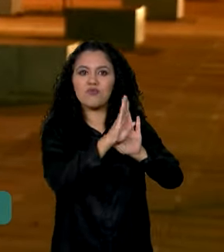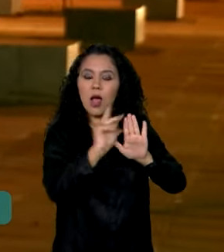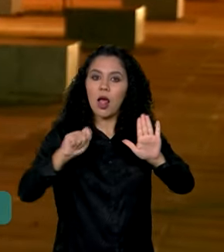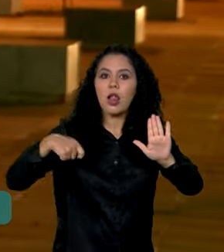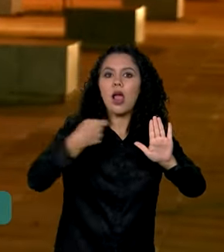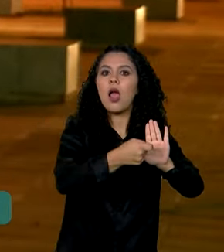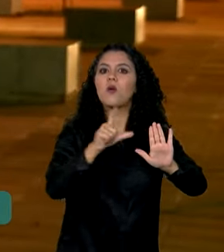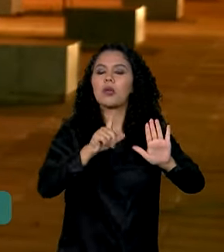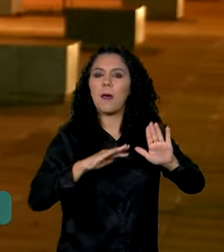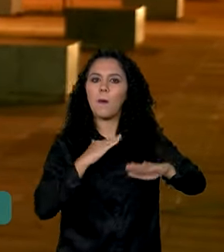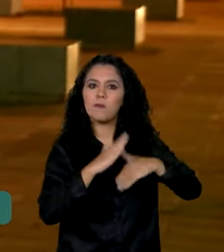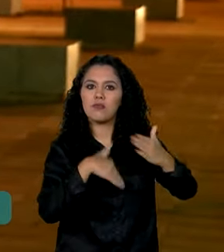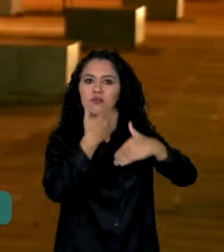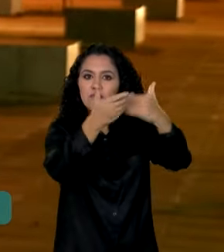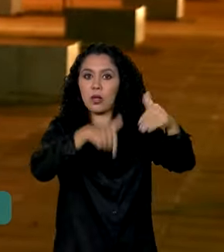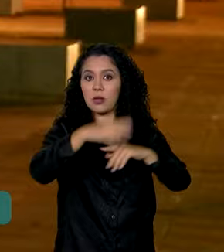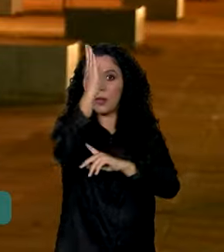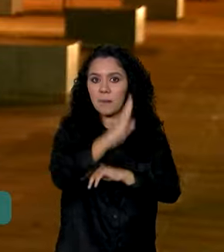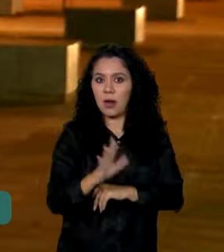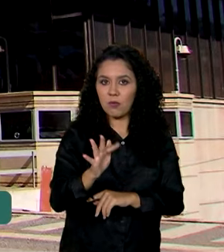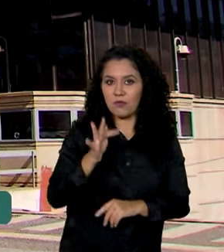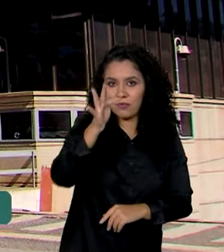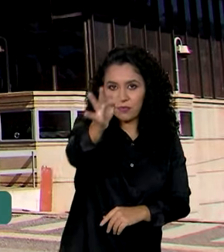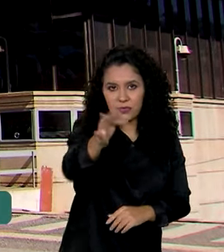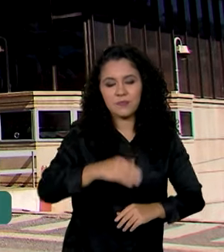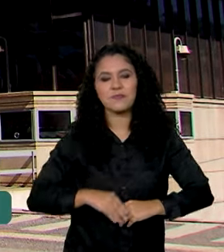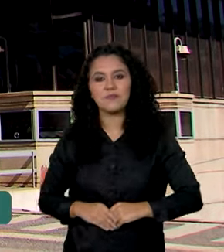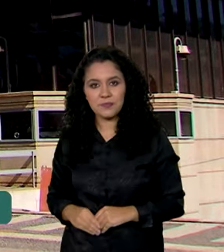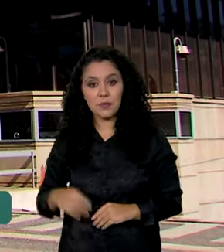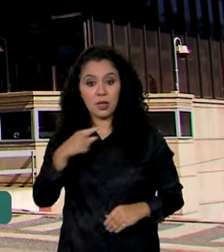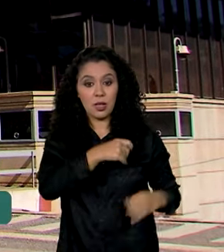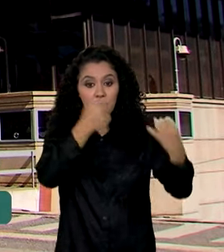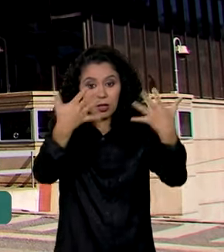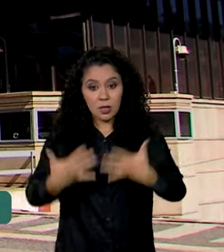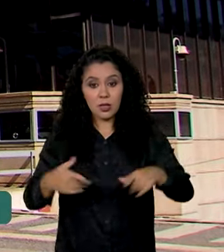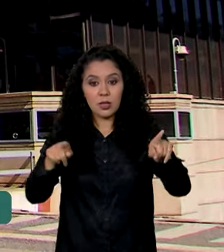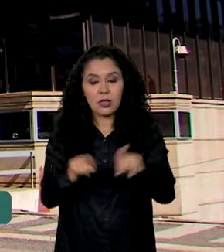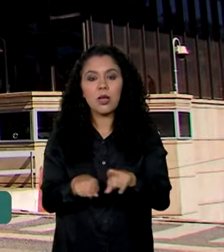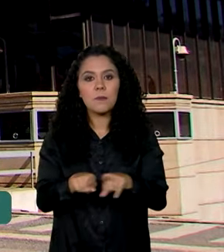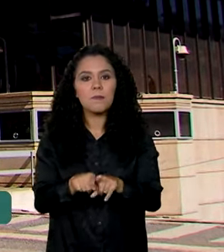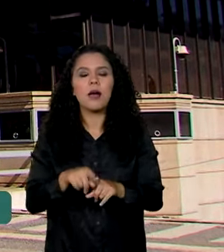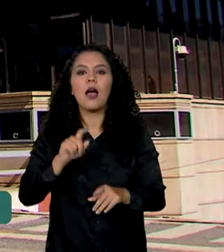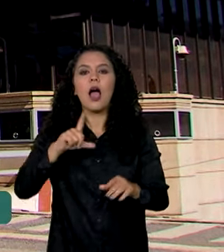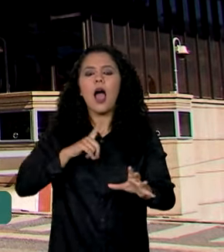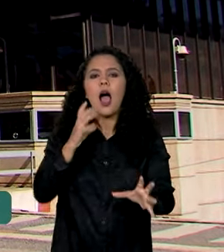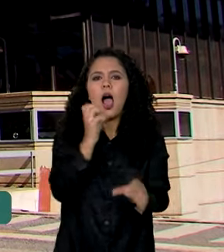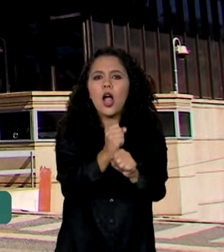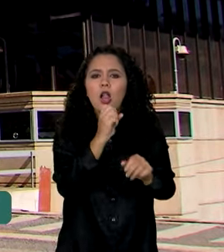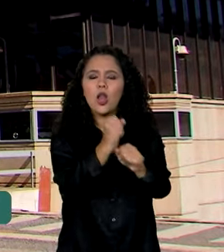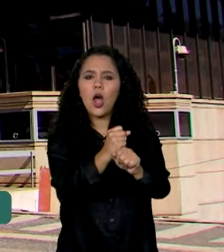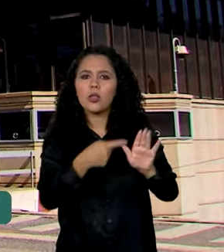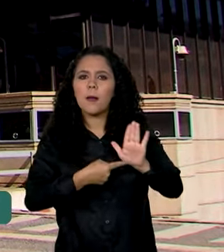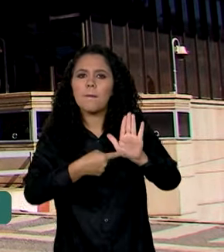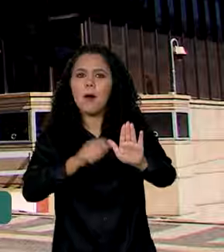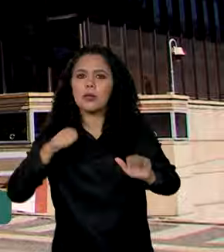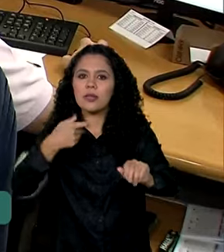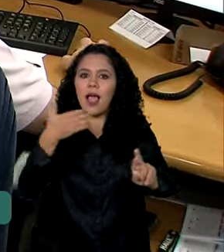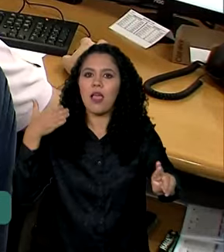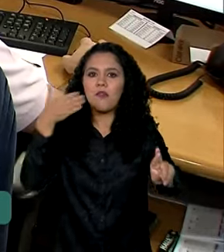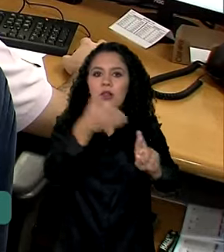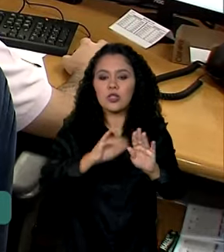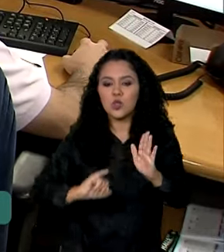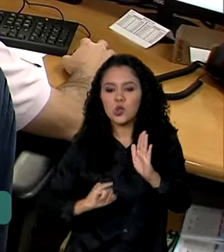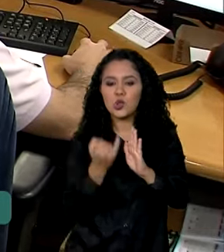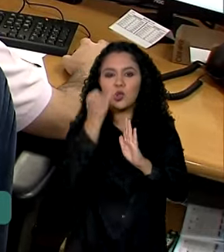elevação do nível do Brasil no futuro. As notas servem como referência para os juros dos títulos públicos,